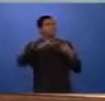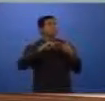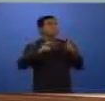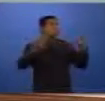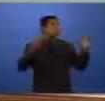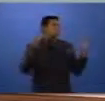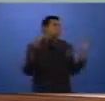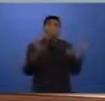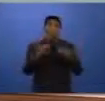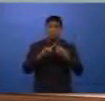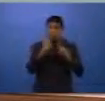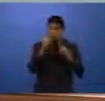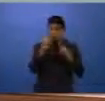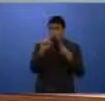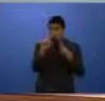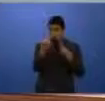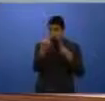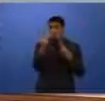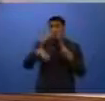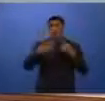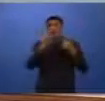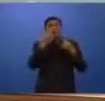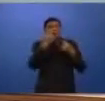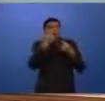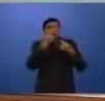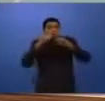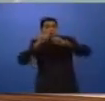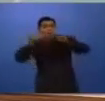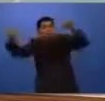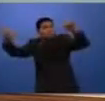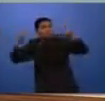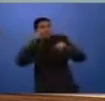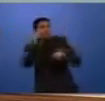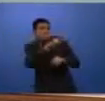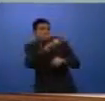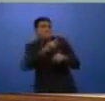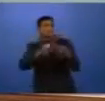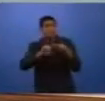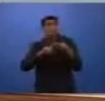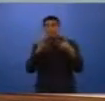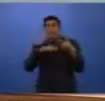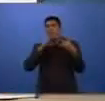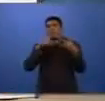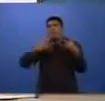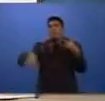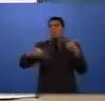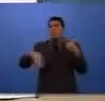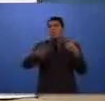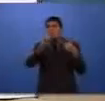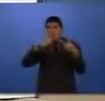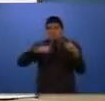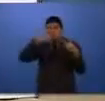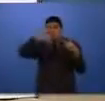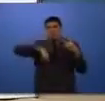181 é utilizado para se fazer denúncias, o 190 para aquelas questões de emergência policial. Quando um cidadão visualiza